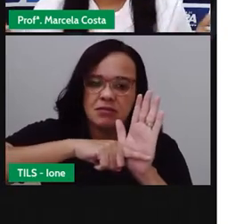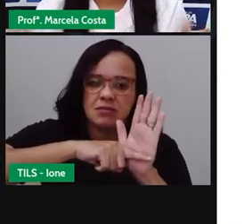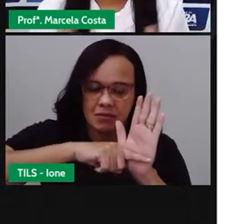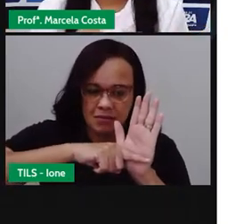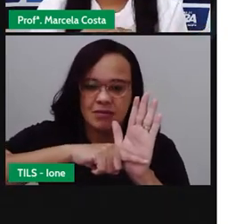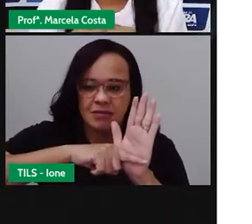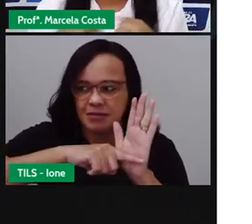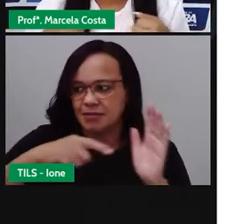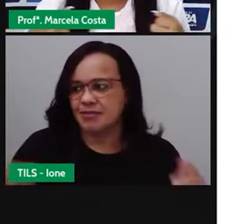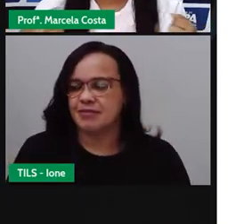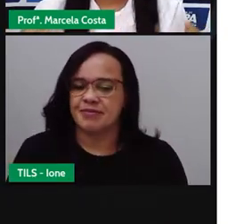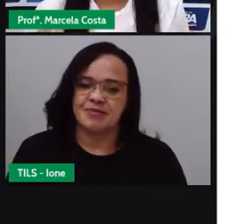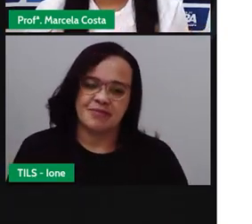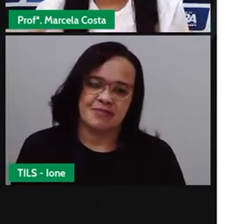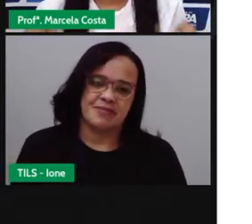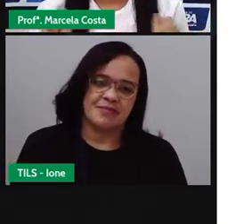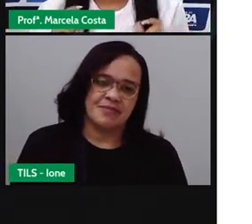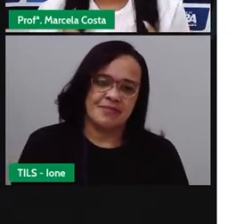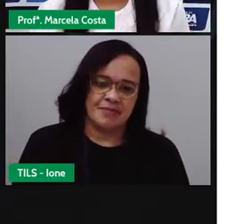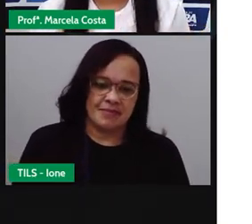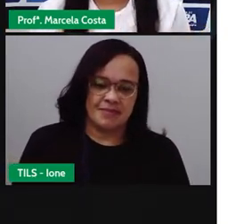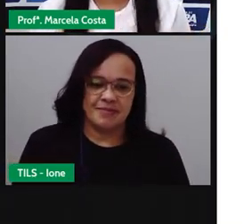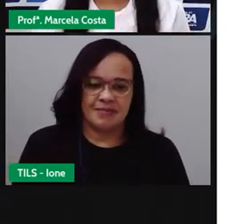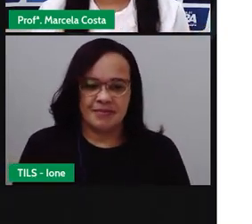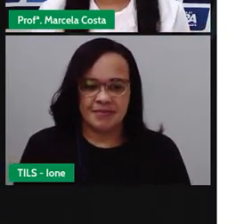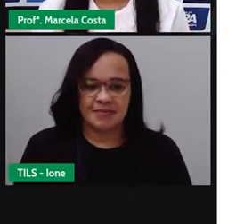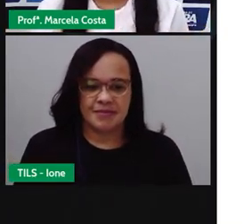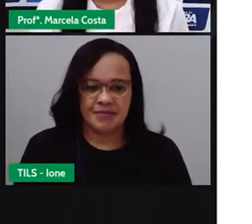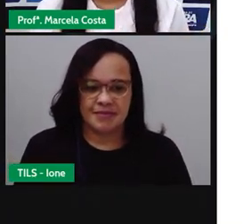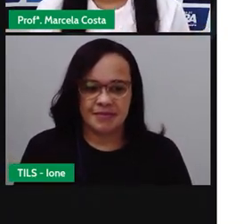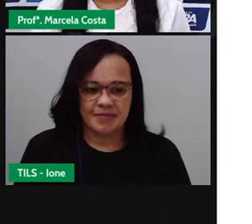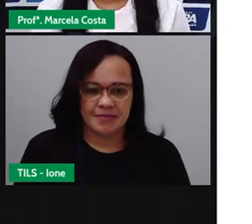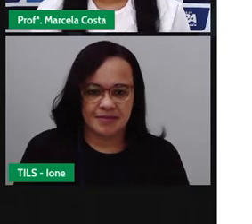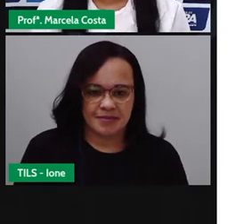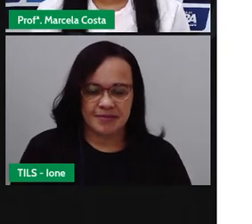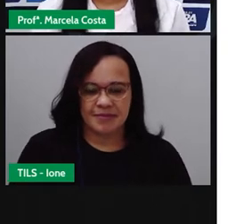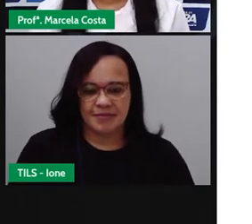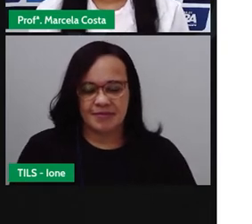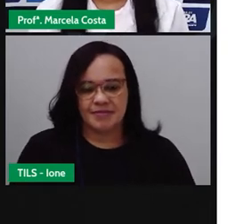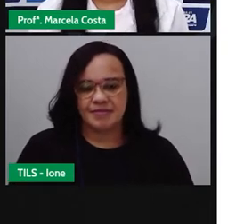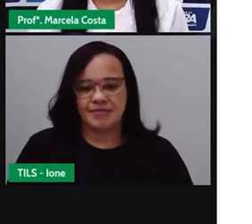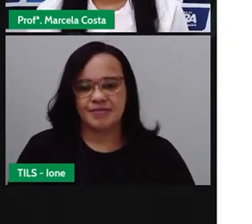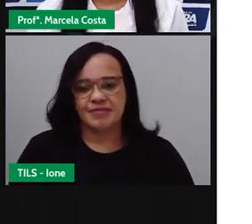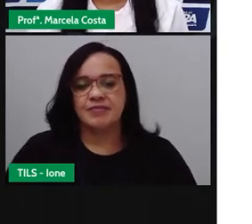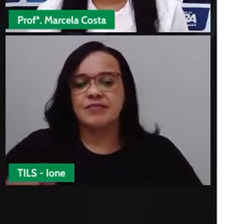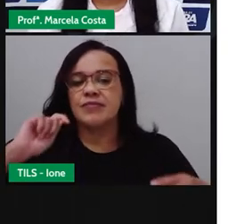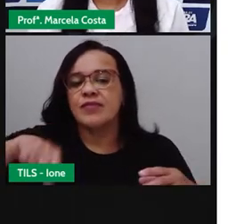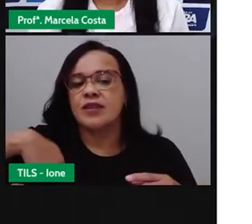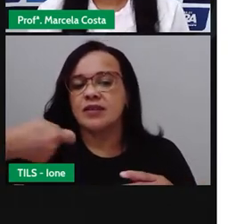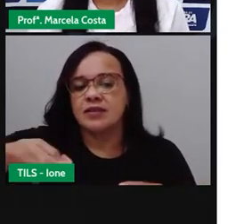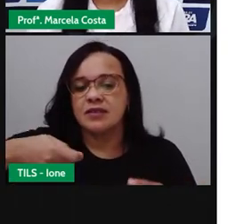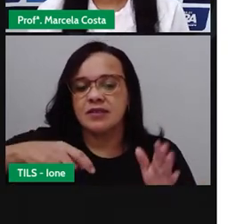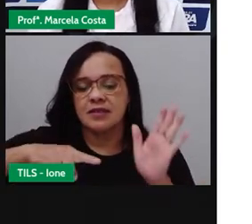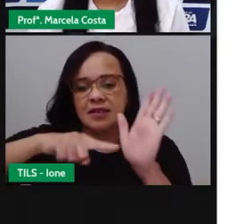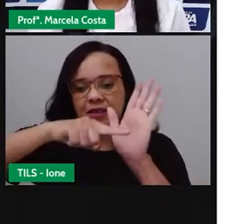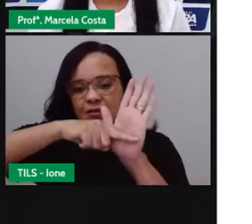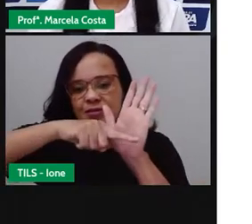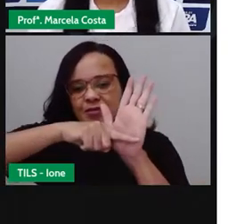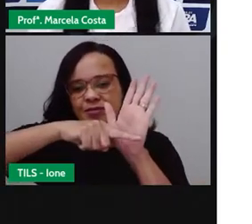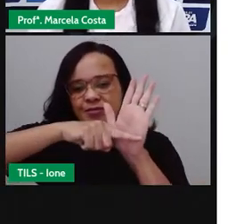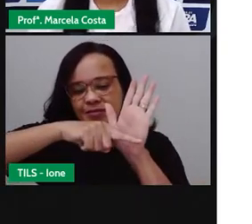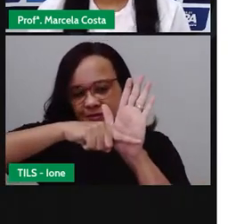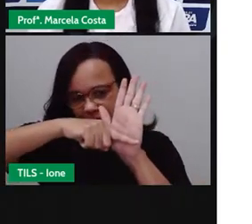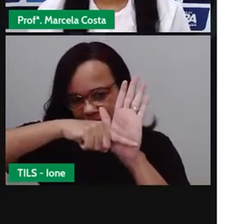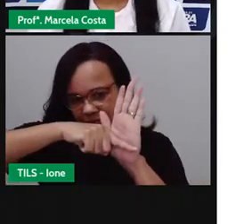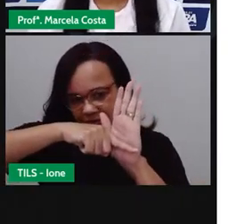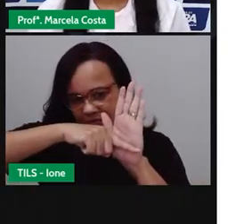Diminuiu, subtraiu. Então, a gente vai usar o símbolo da subtração, que é esse aqui, ó.